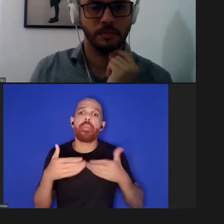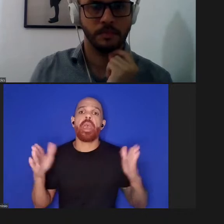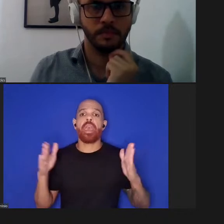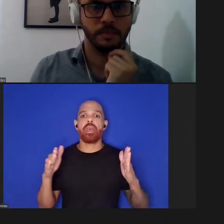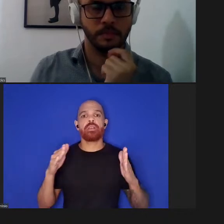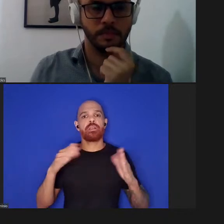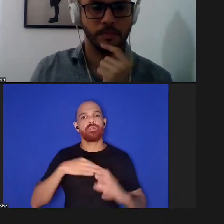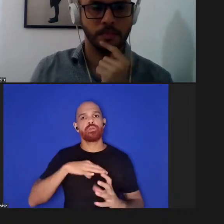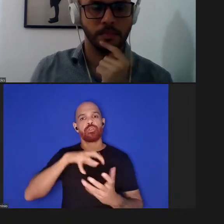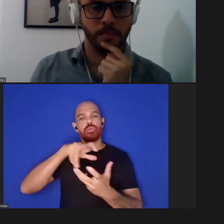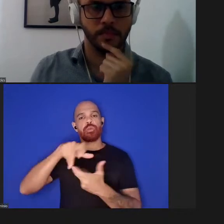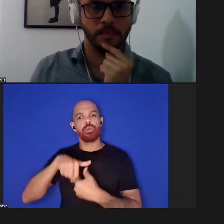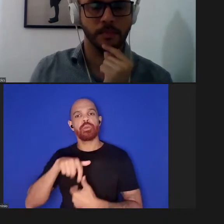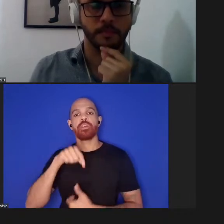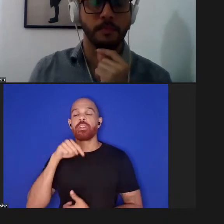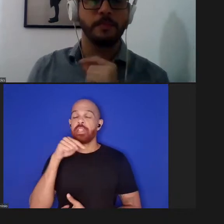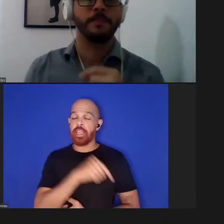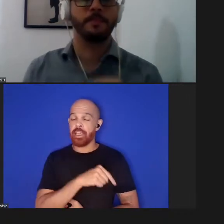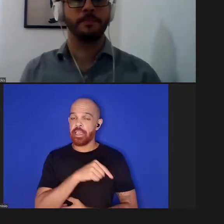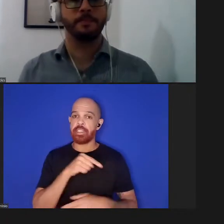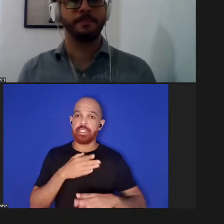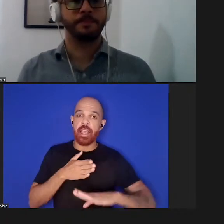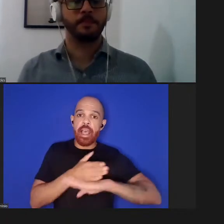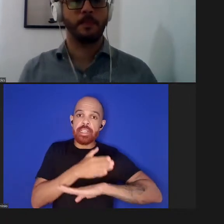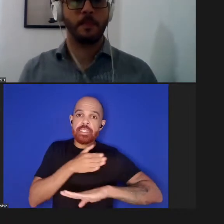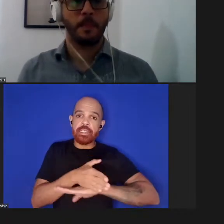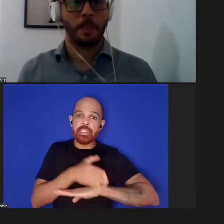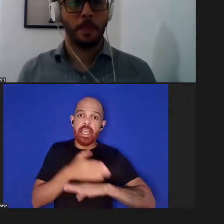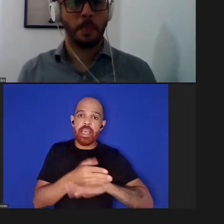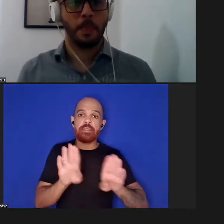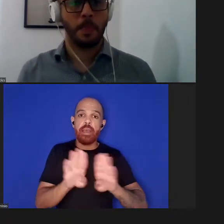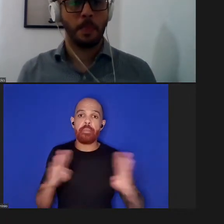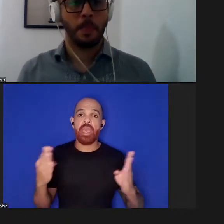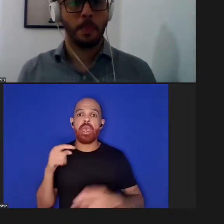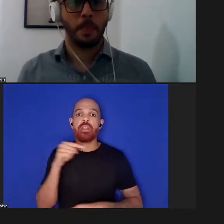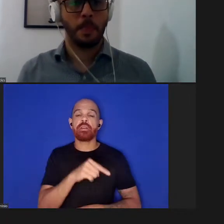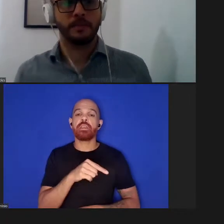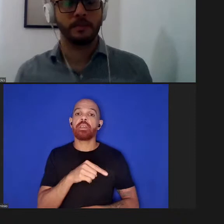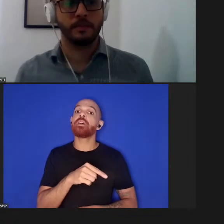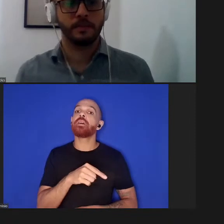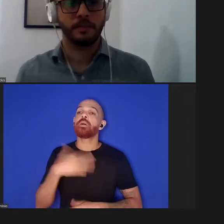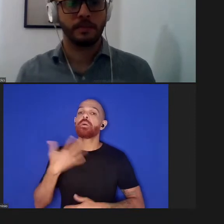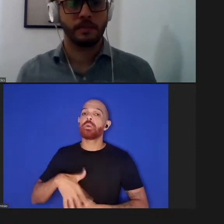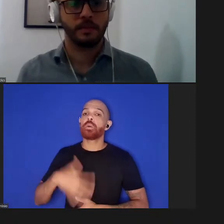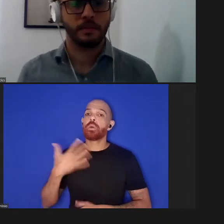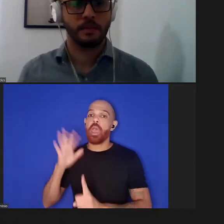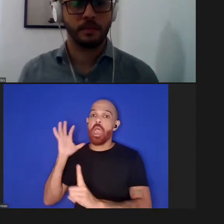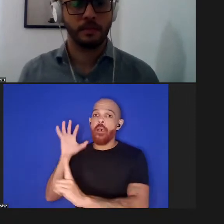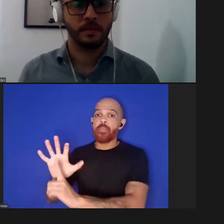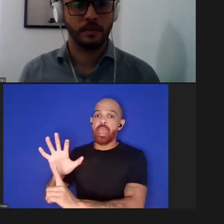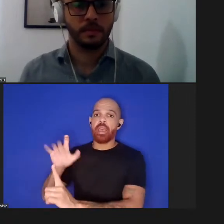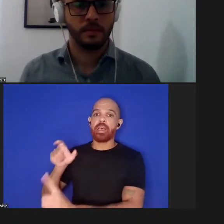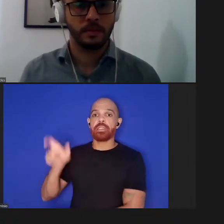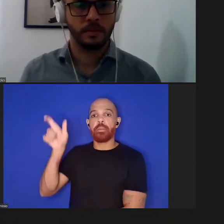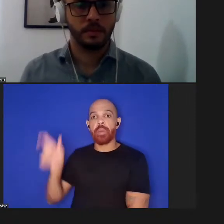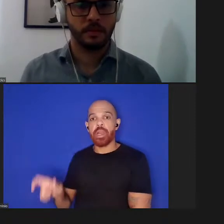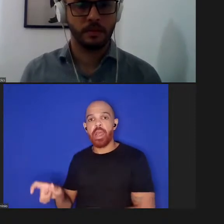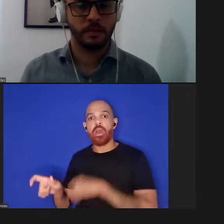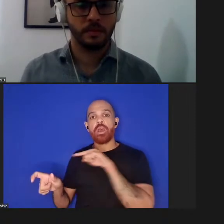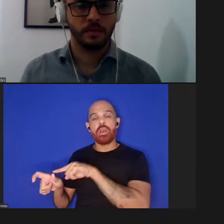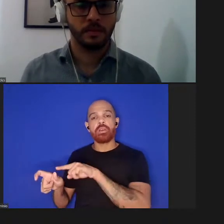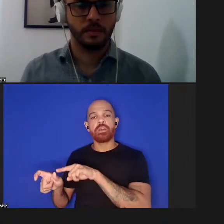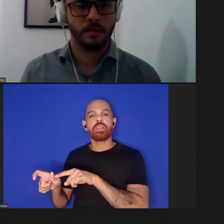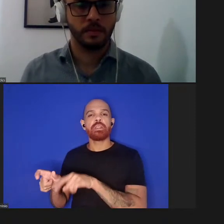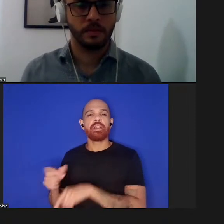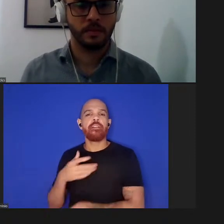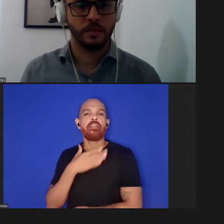esse acesso aberto para todos é uma verdadeira ameaça para alguém que está forjando